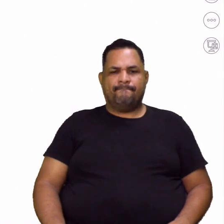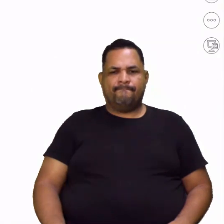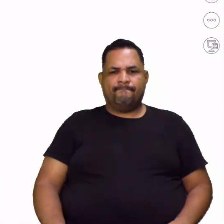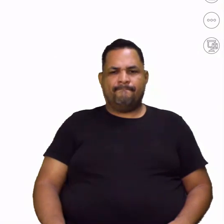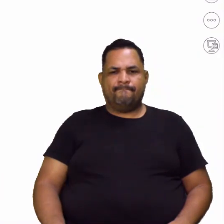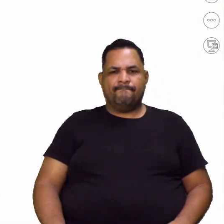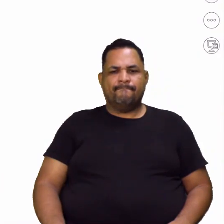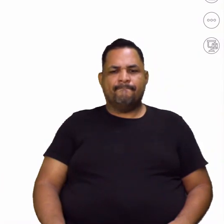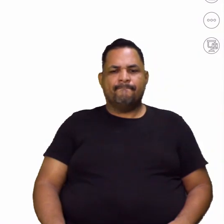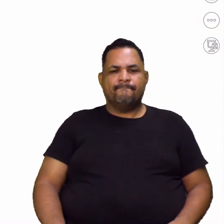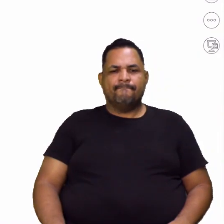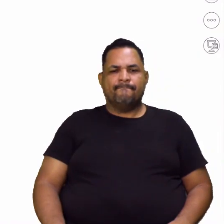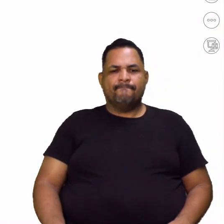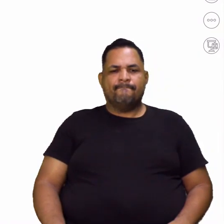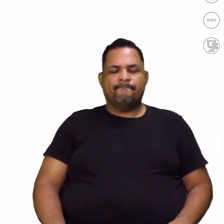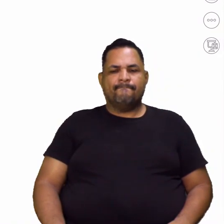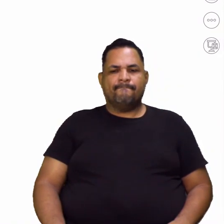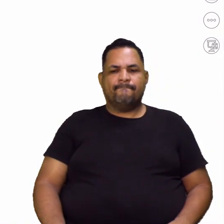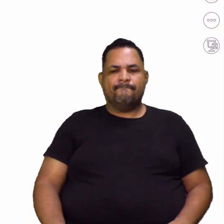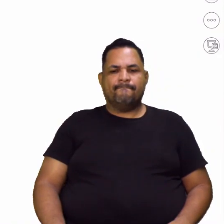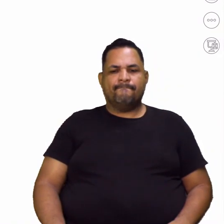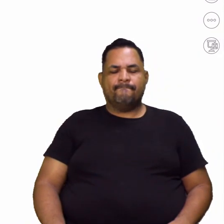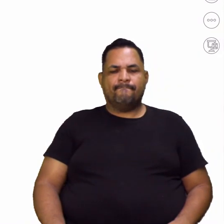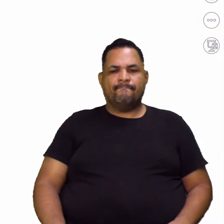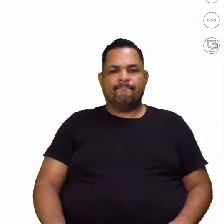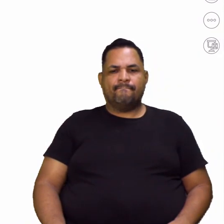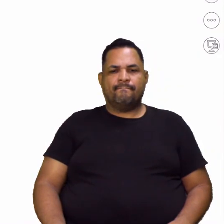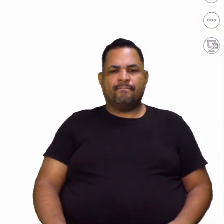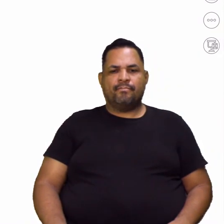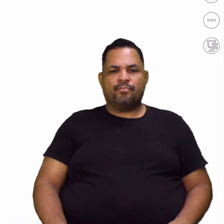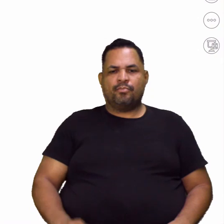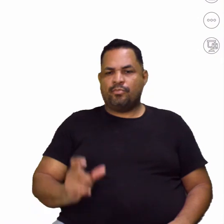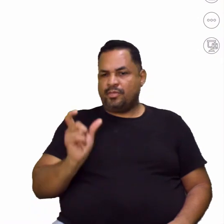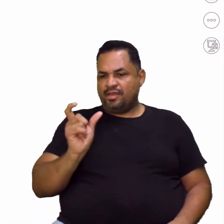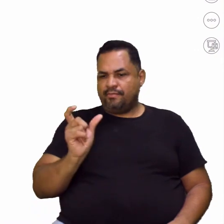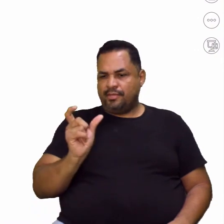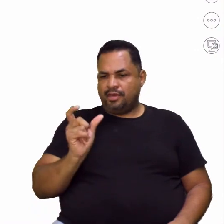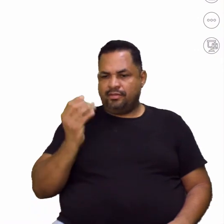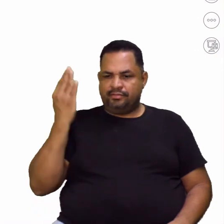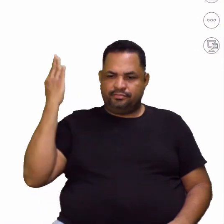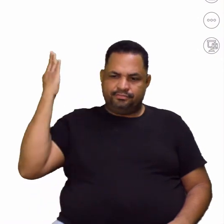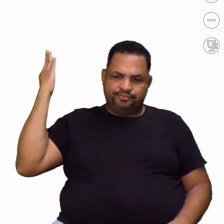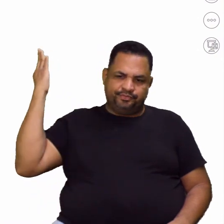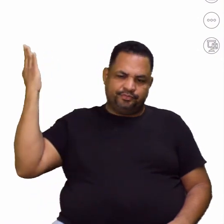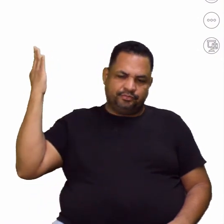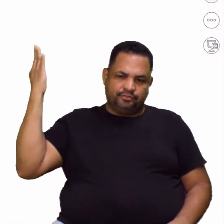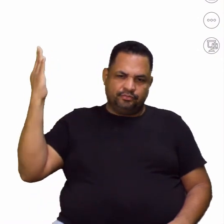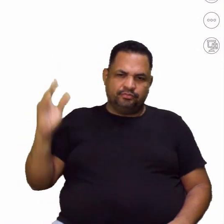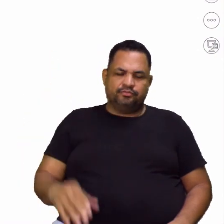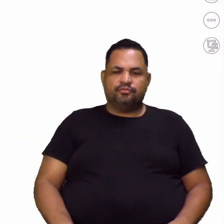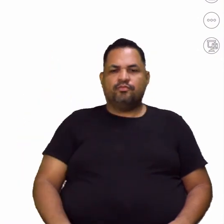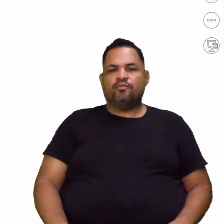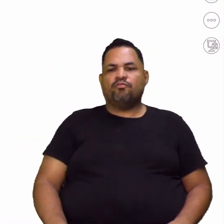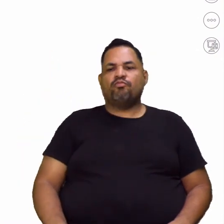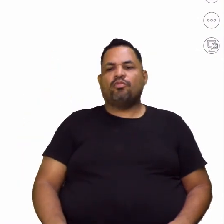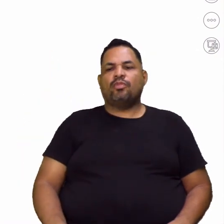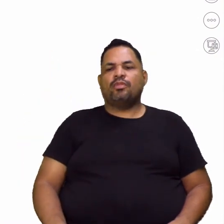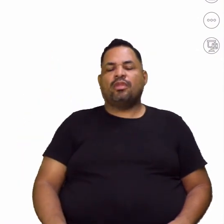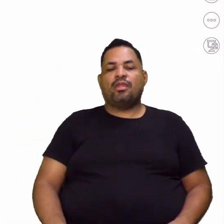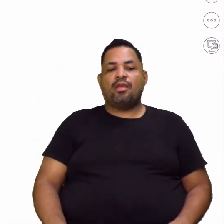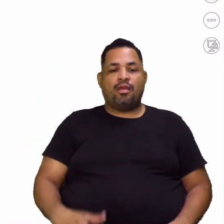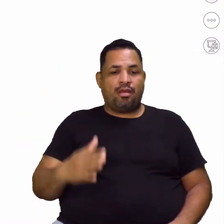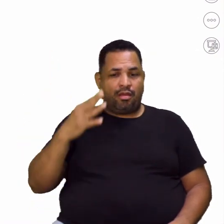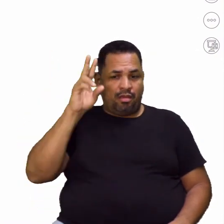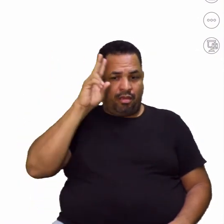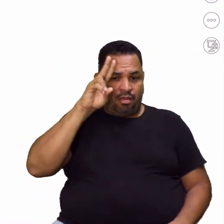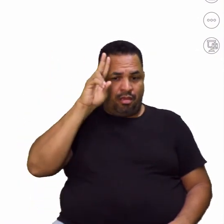Temos aqui, agora aqui, a palavra mangueira. Olha só. Quando fala mangueira, o que que vem na sua